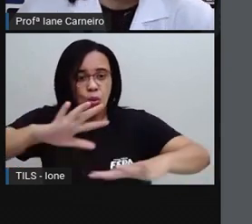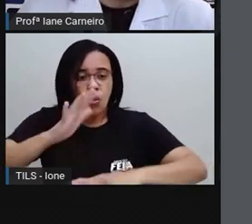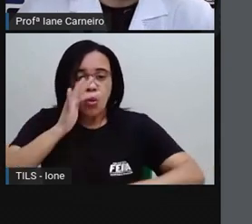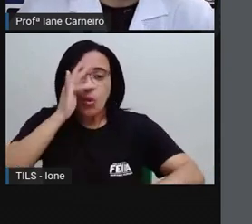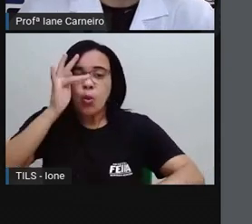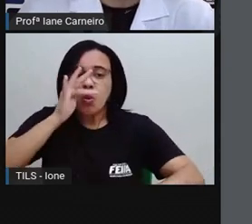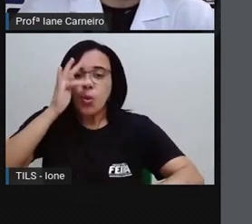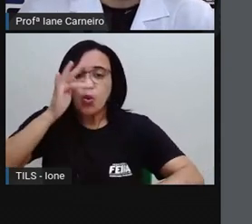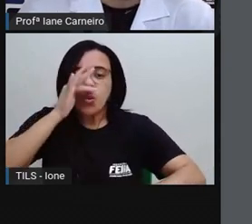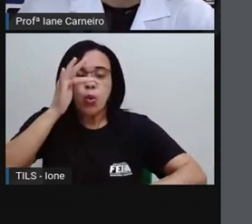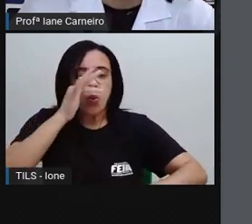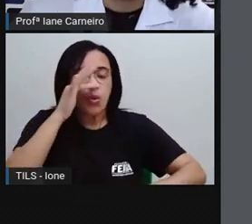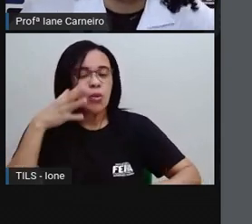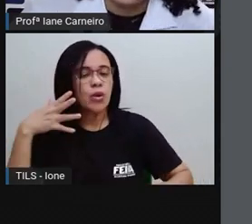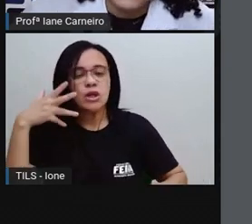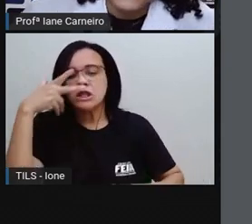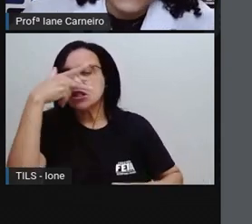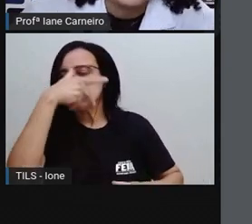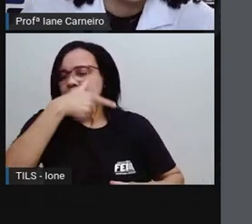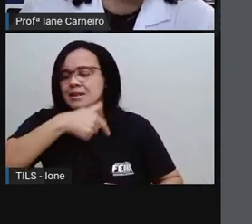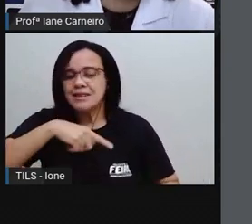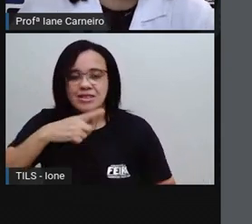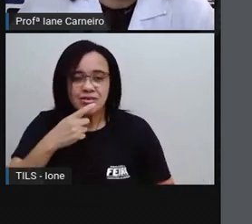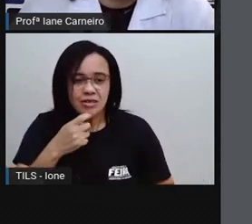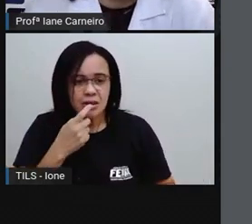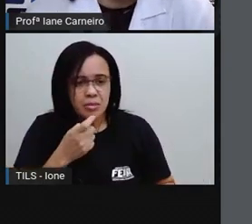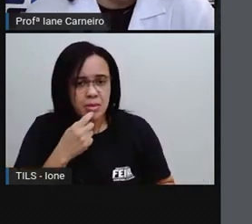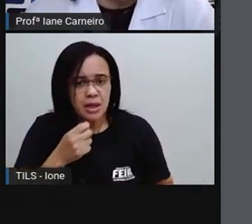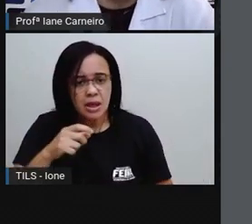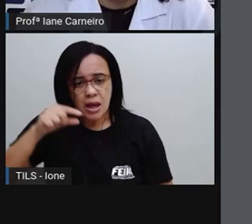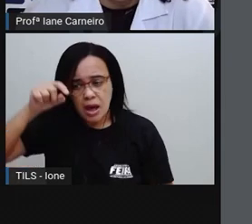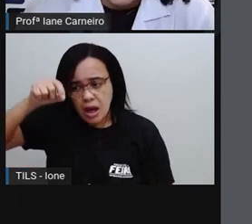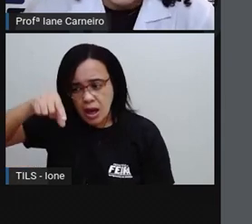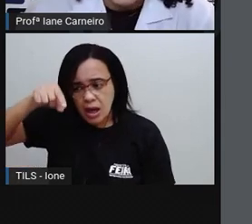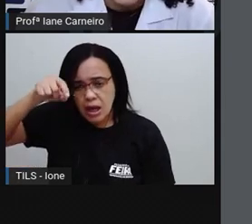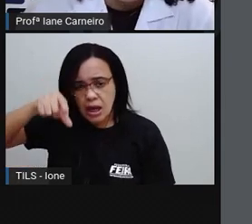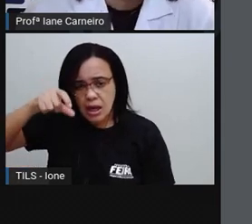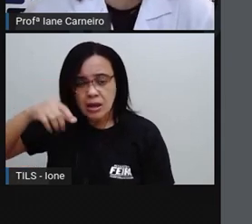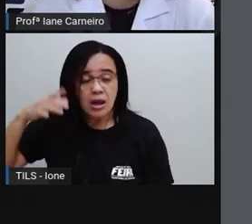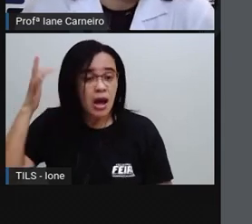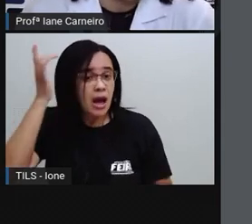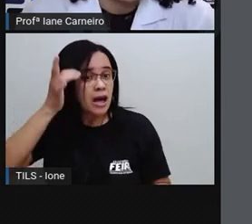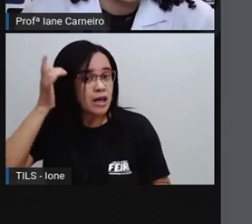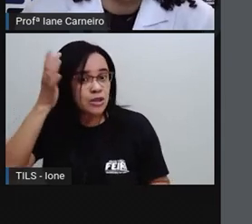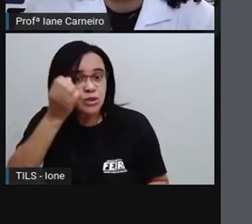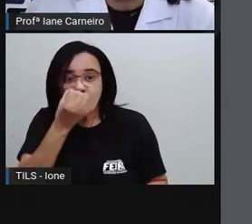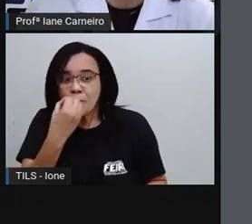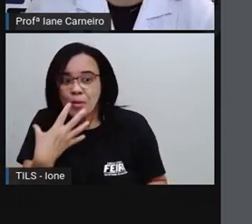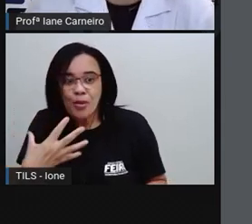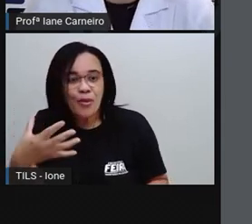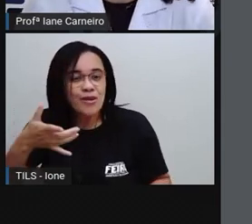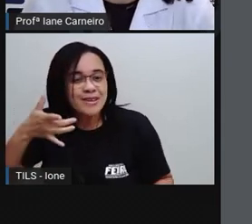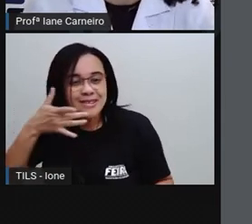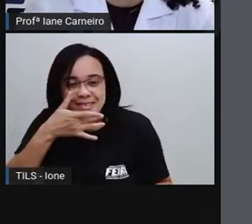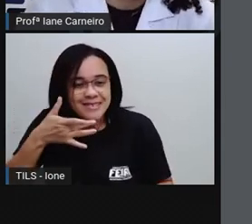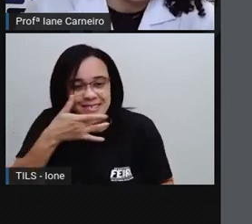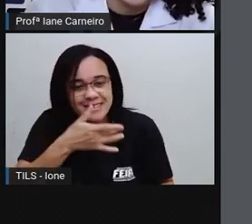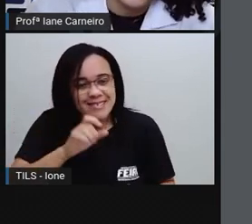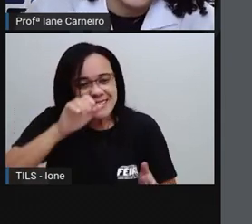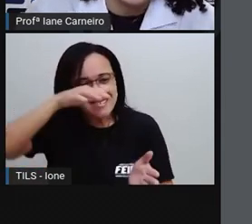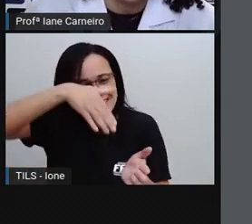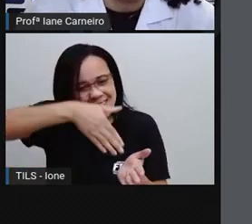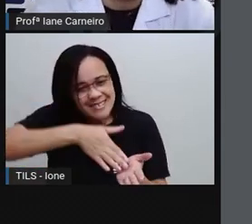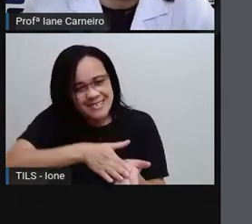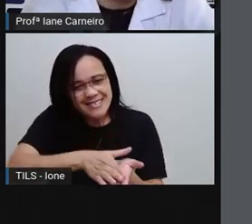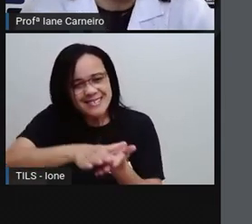rosa vermelha. Plim Plim Plim achou uma delícia ficar ali escorregando entre aquelas pétalas tão